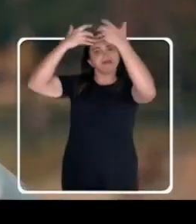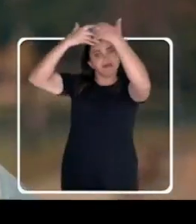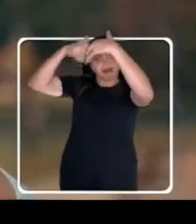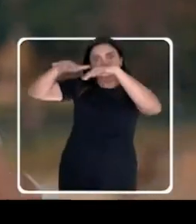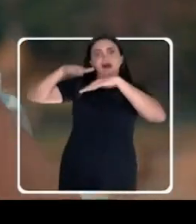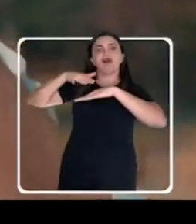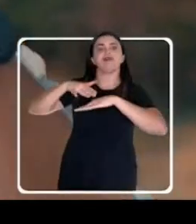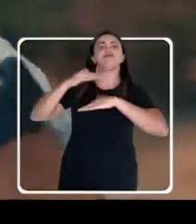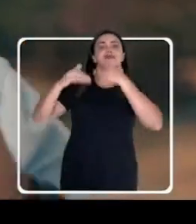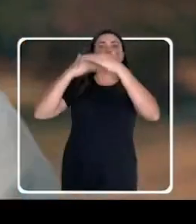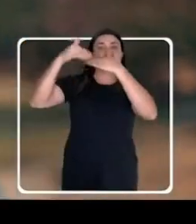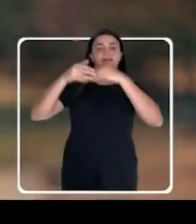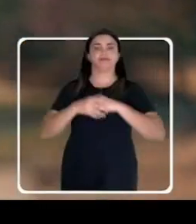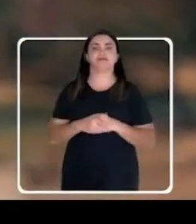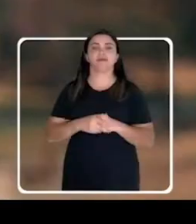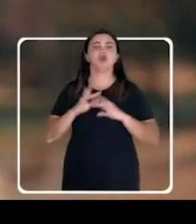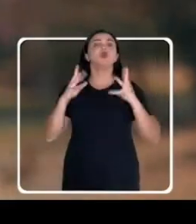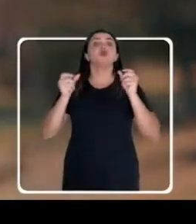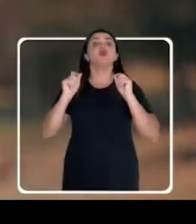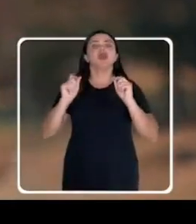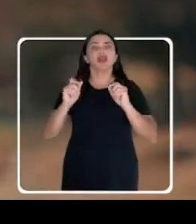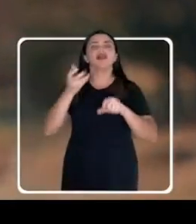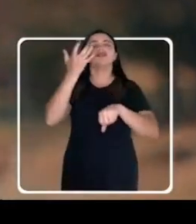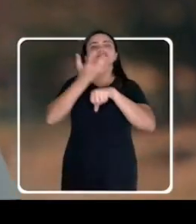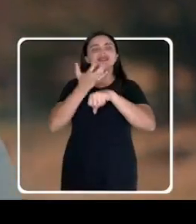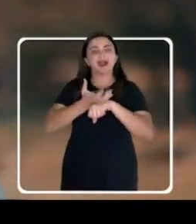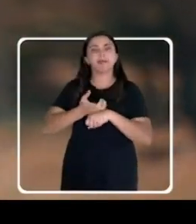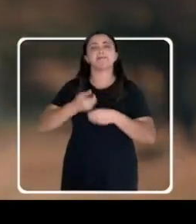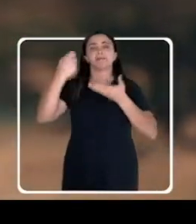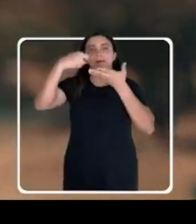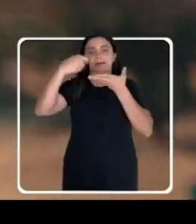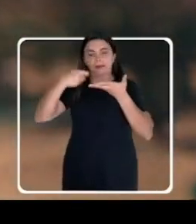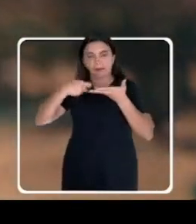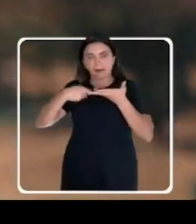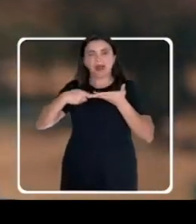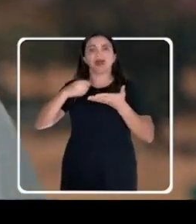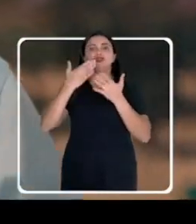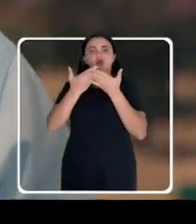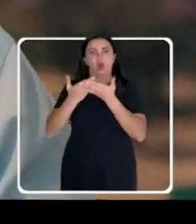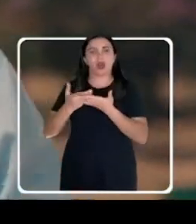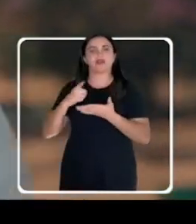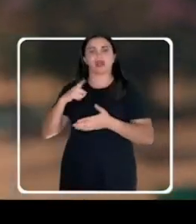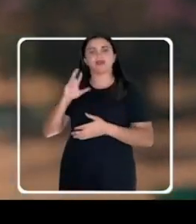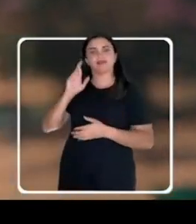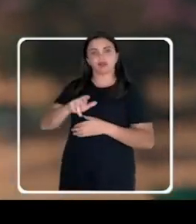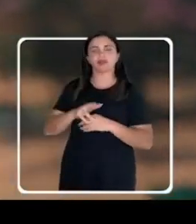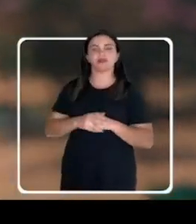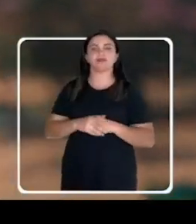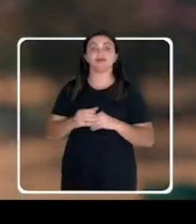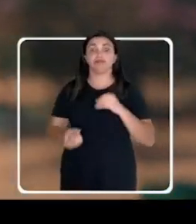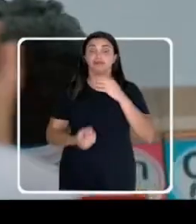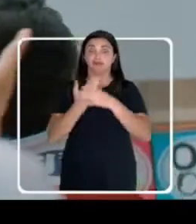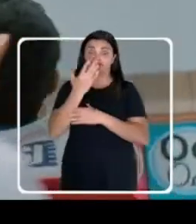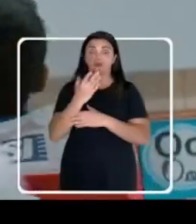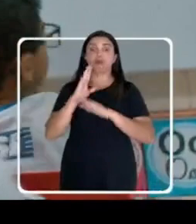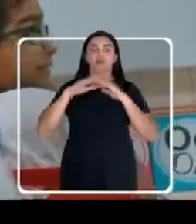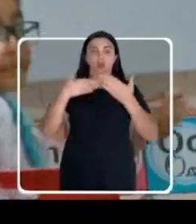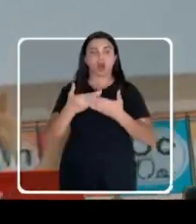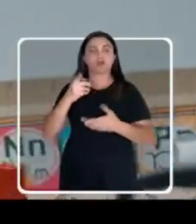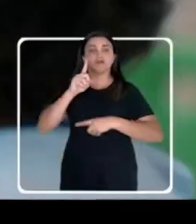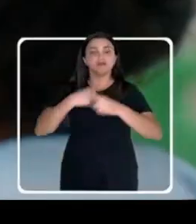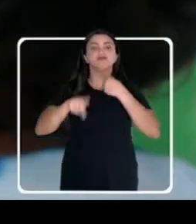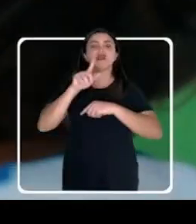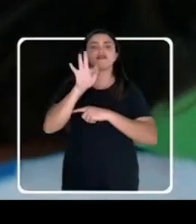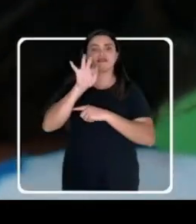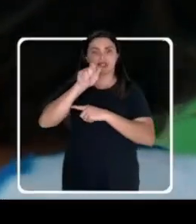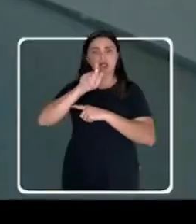forma o processo cognitivo da criança. E tudo com a disciplina necessária para que os estudos tenham resultado. Implantamos uma